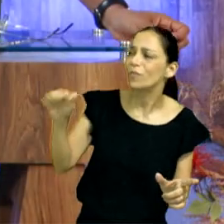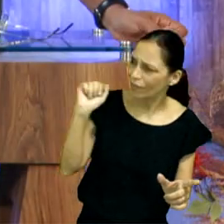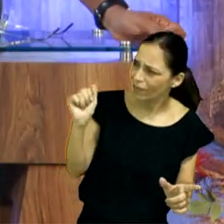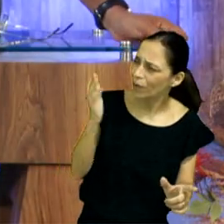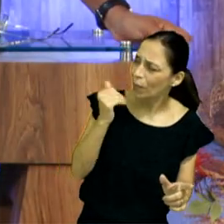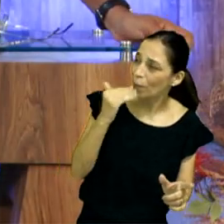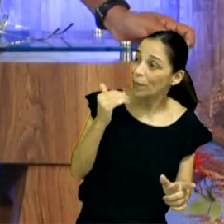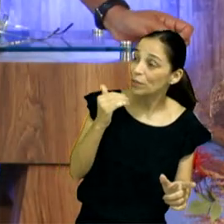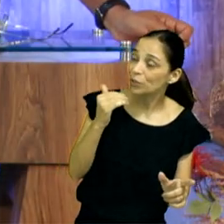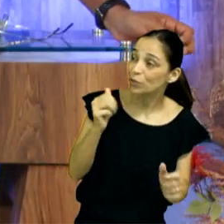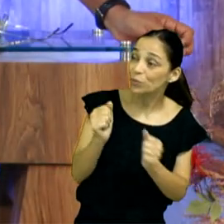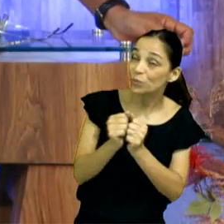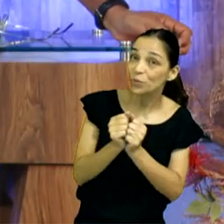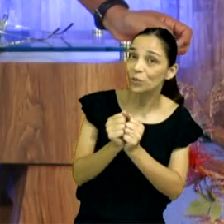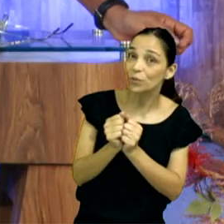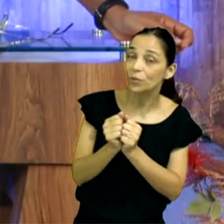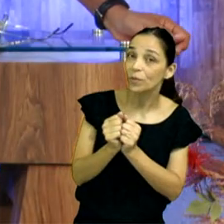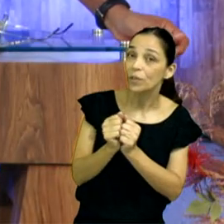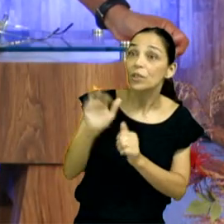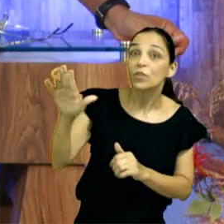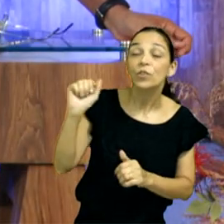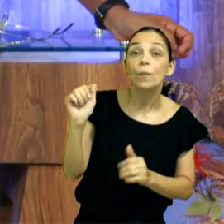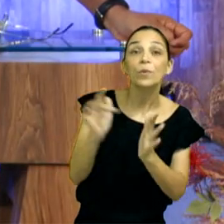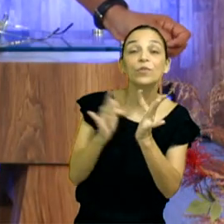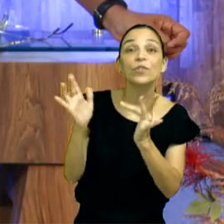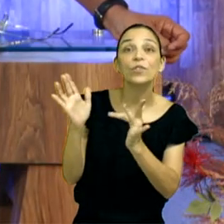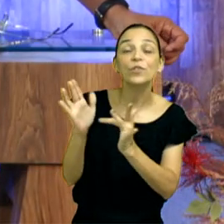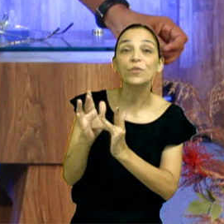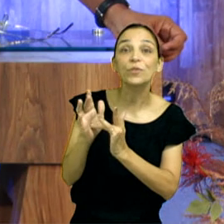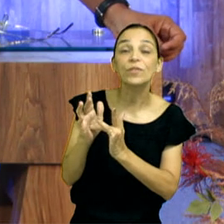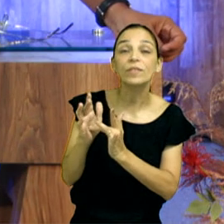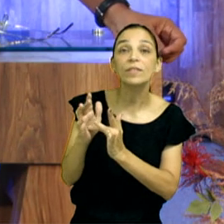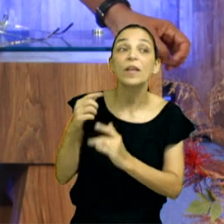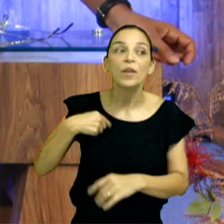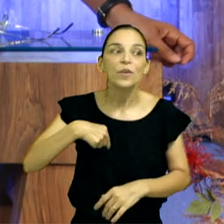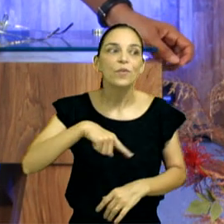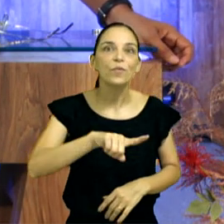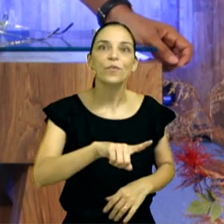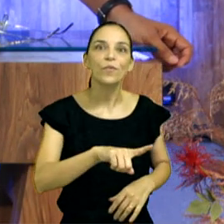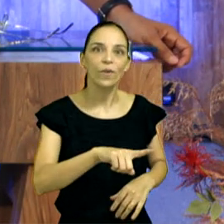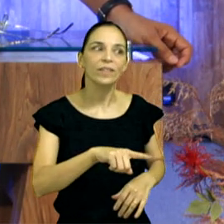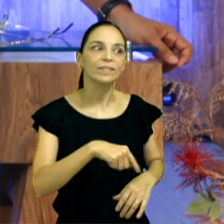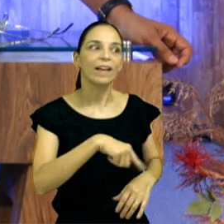mesa. Agora o 37. Eis que uma mulher da cidade, uma